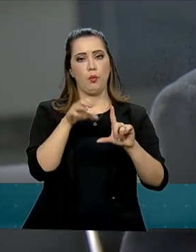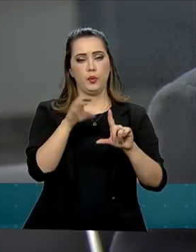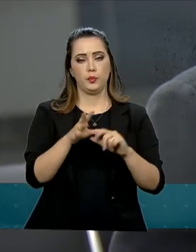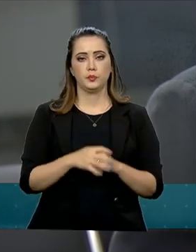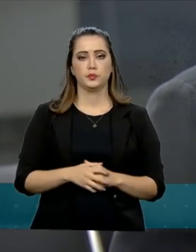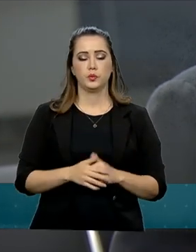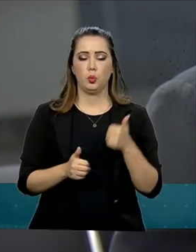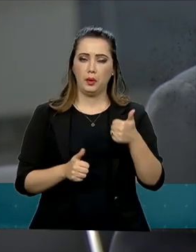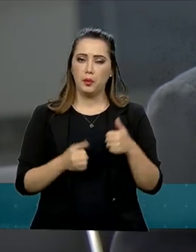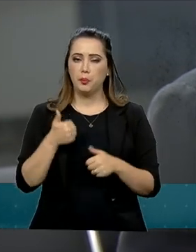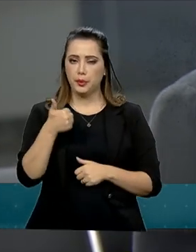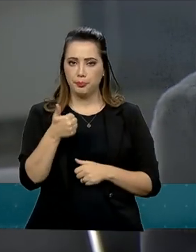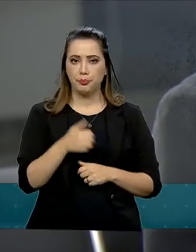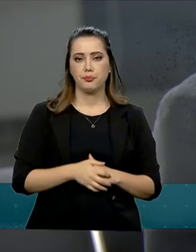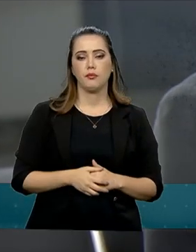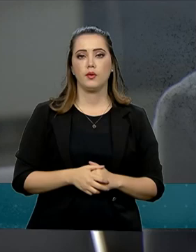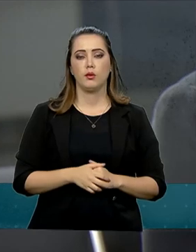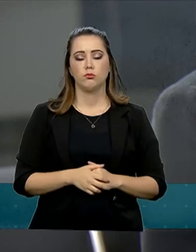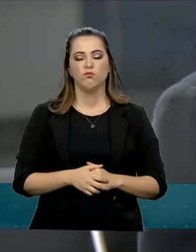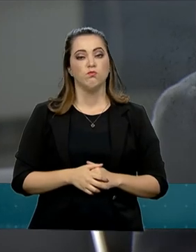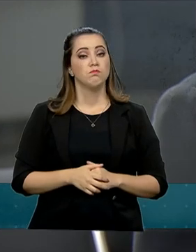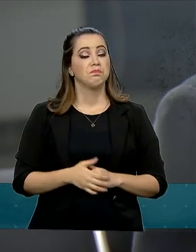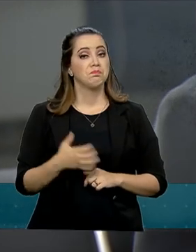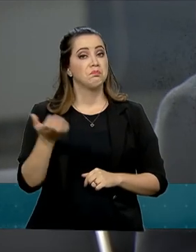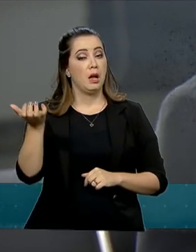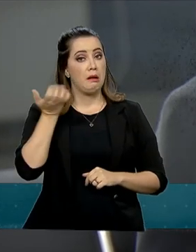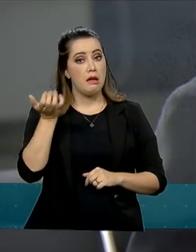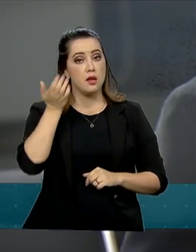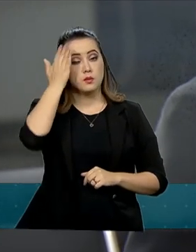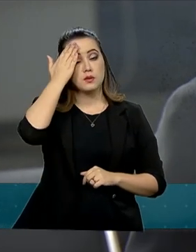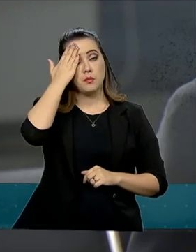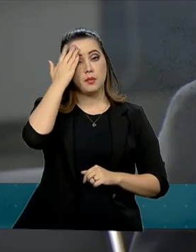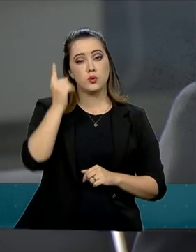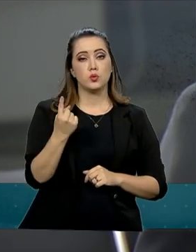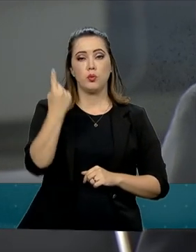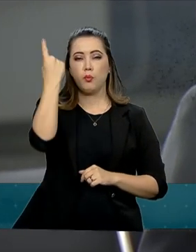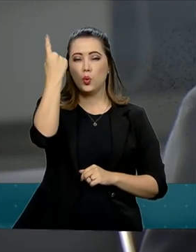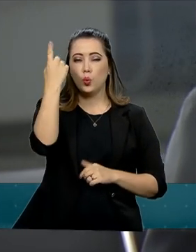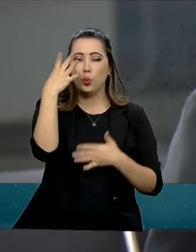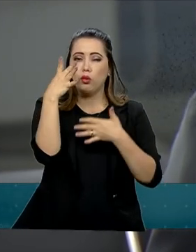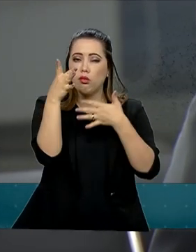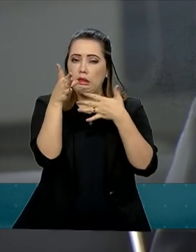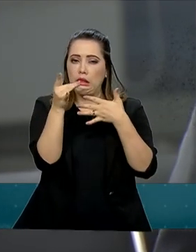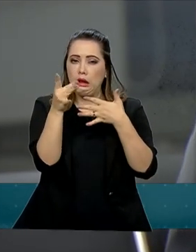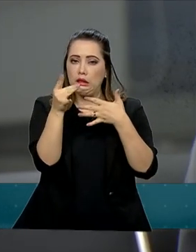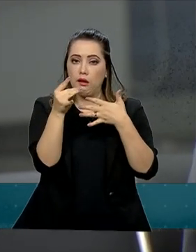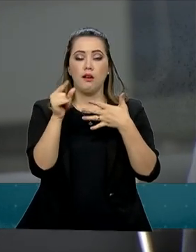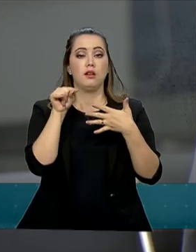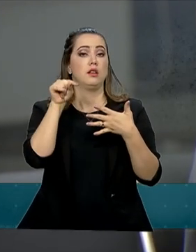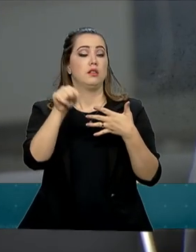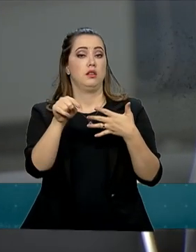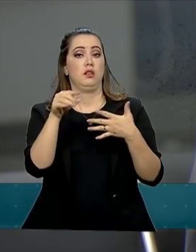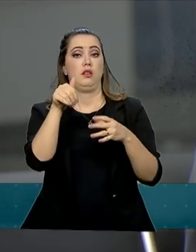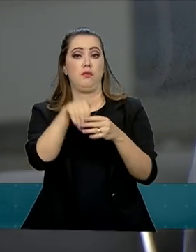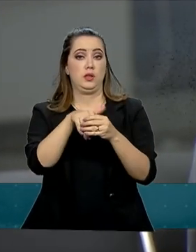queria saber sobre um dos destaques lá na Câmara, nessa votação,